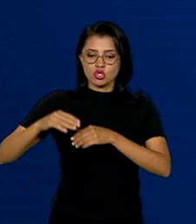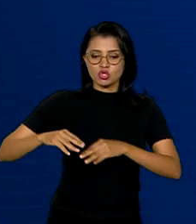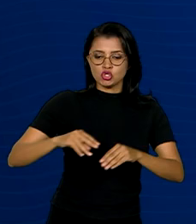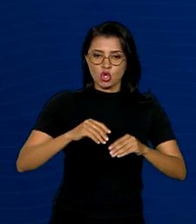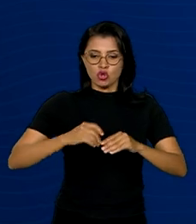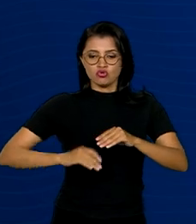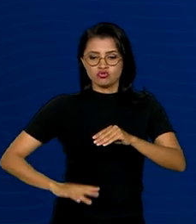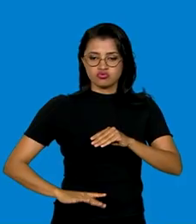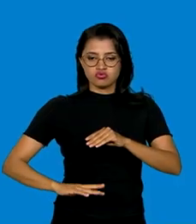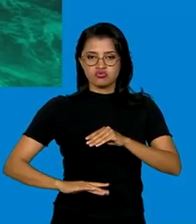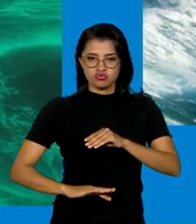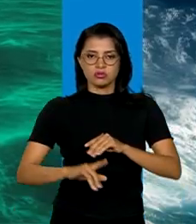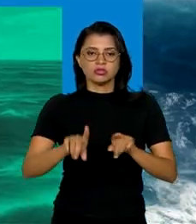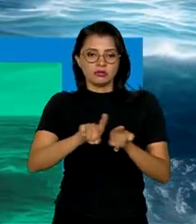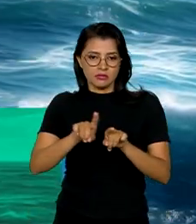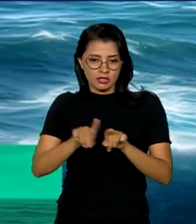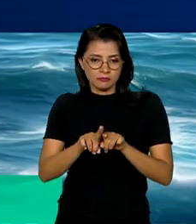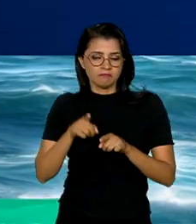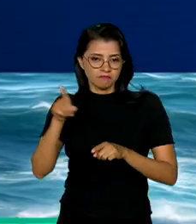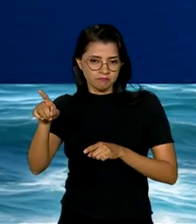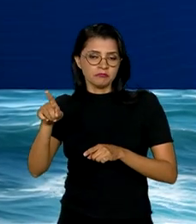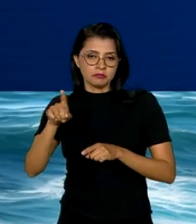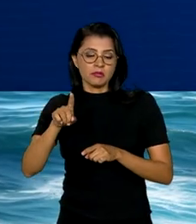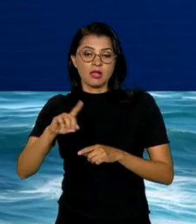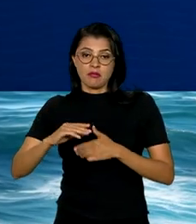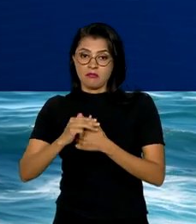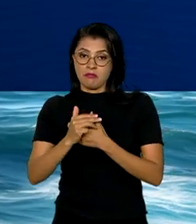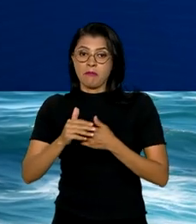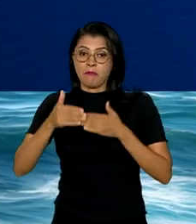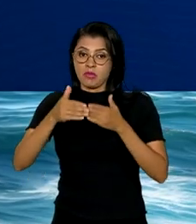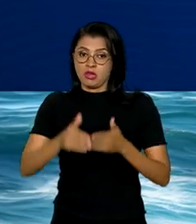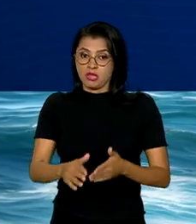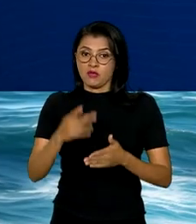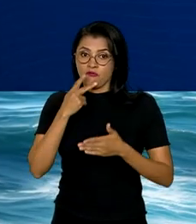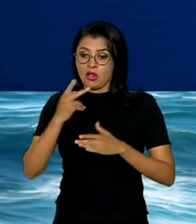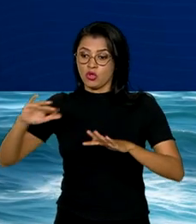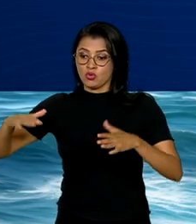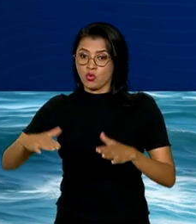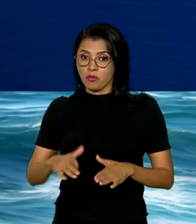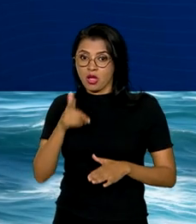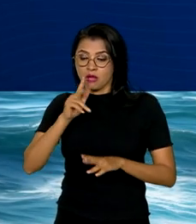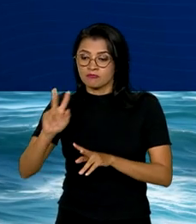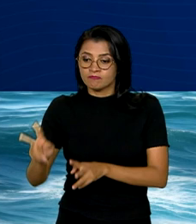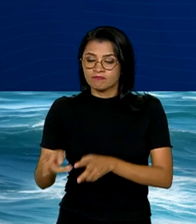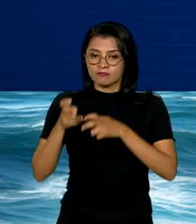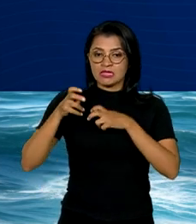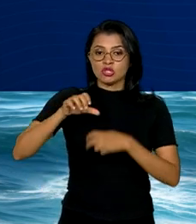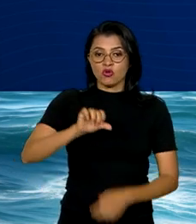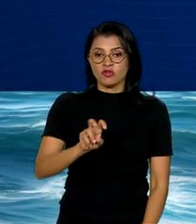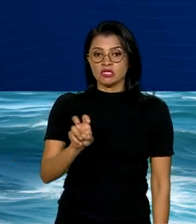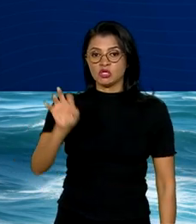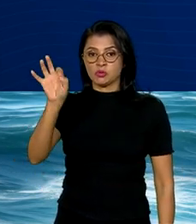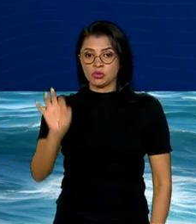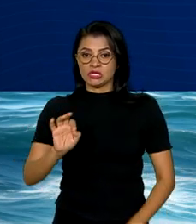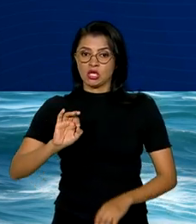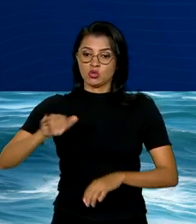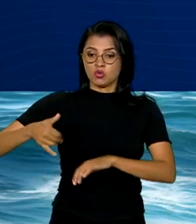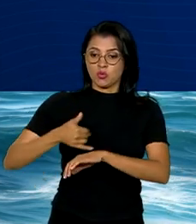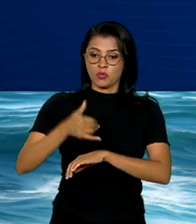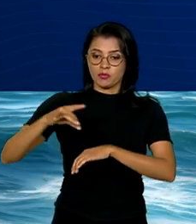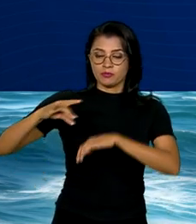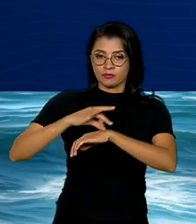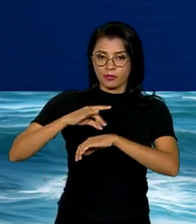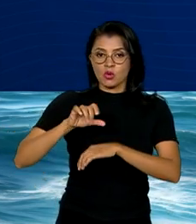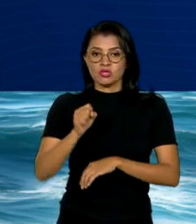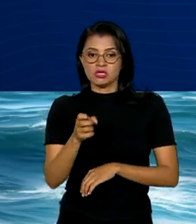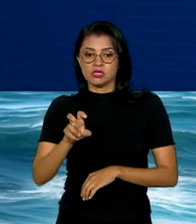subsolo marinhos. De acordo com a Marinha, dos mares se retira cerca de 95% do petróleo, 80